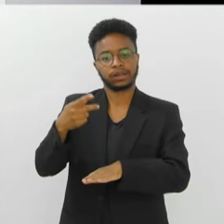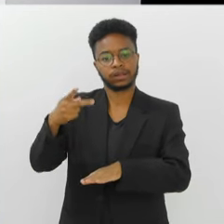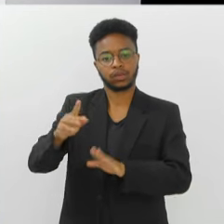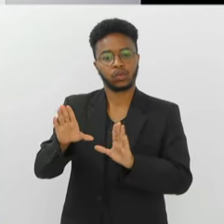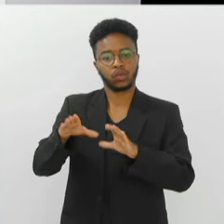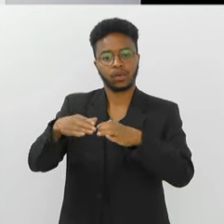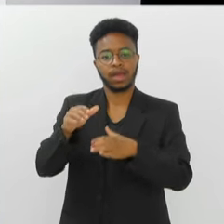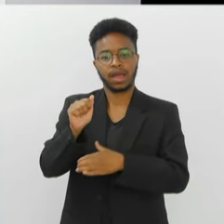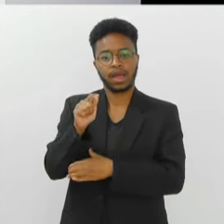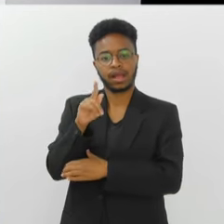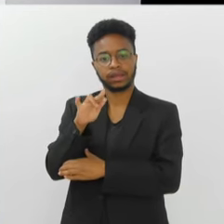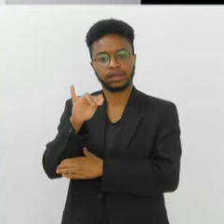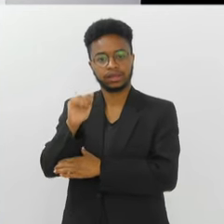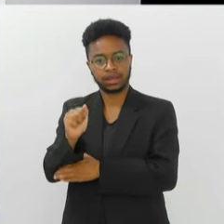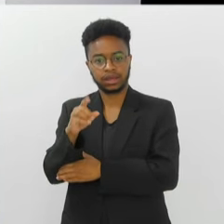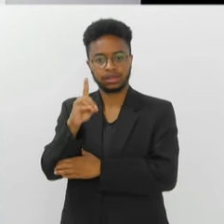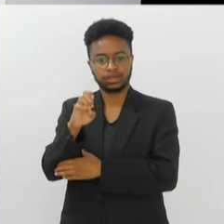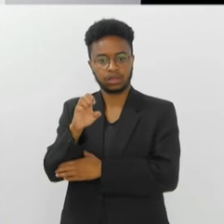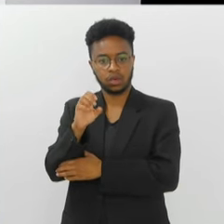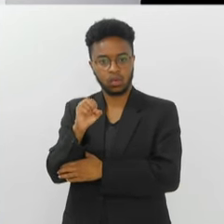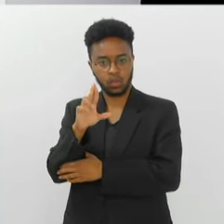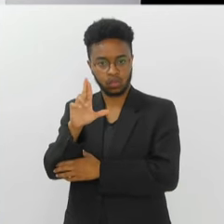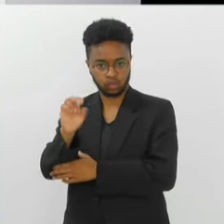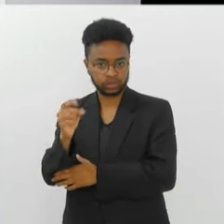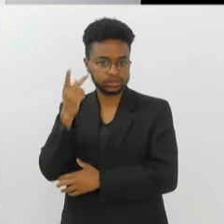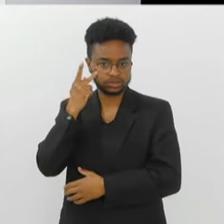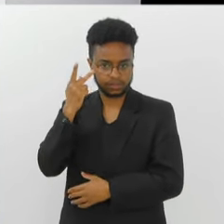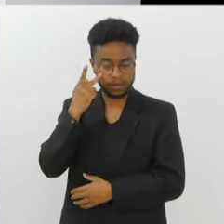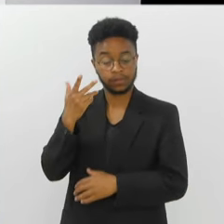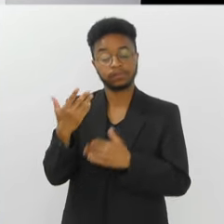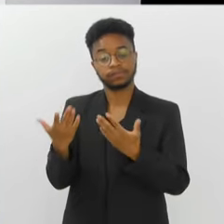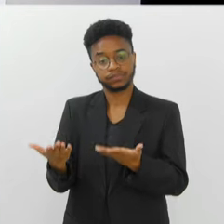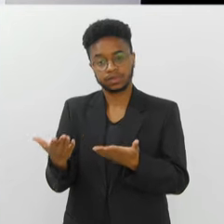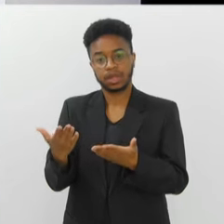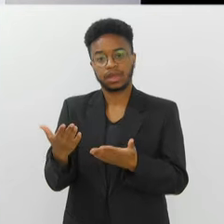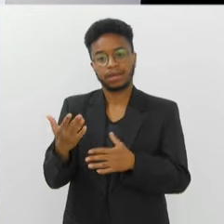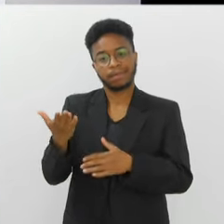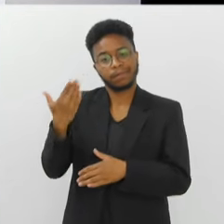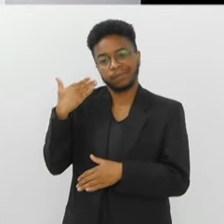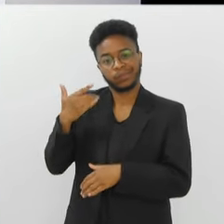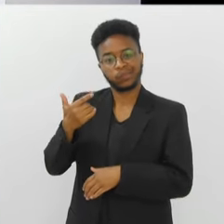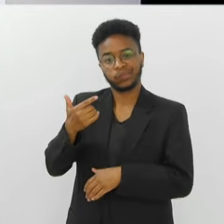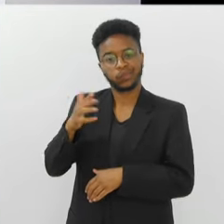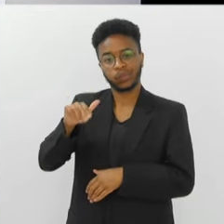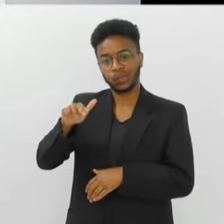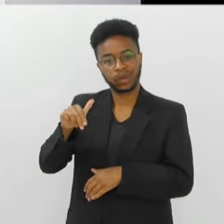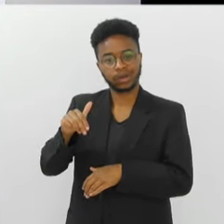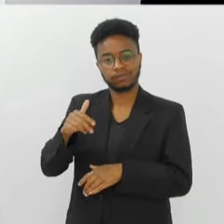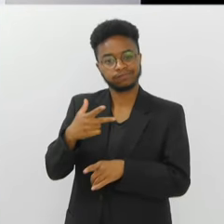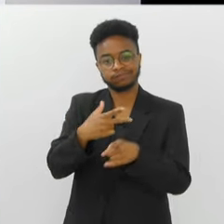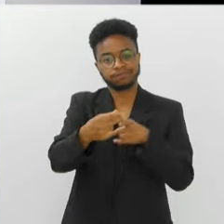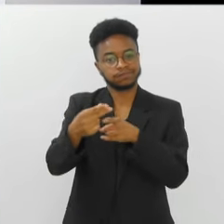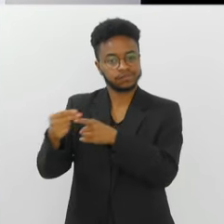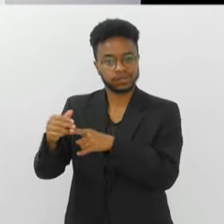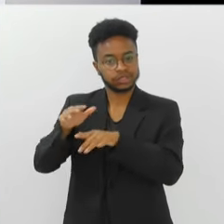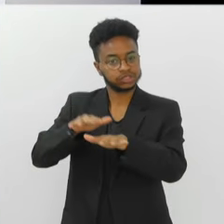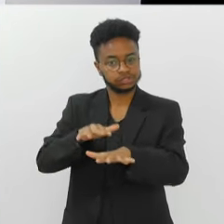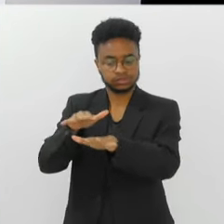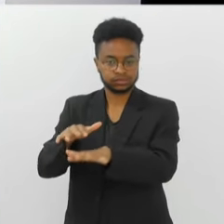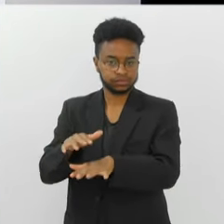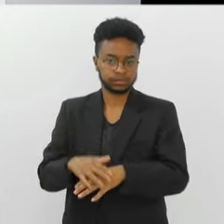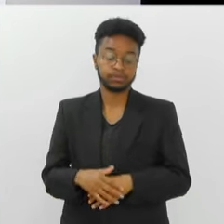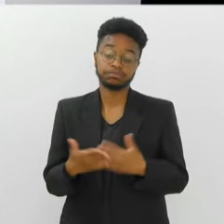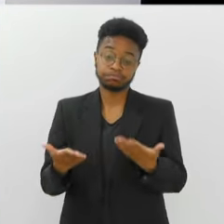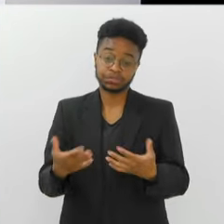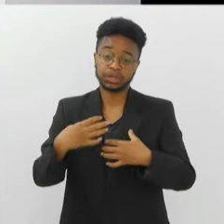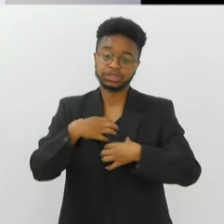de Ouro, meu último título no Grupo Especial de São Paulo. A Águia de Ouro é uma escola que até então não tinha performado entre as campeãs.